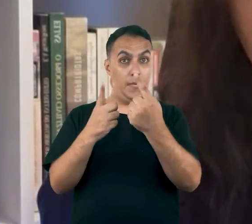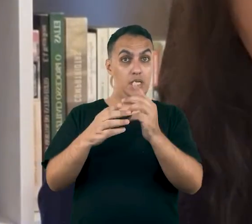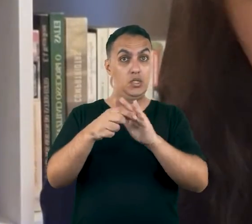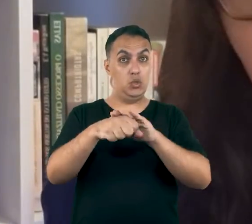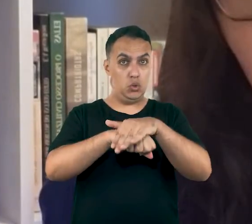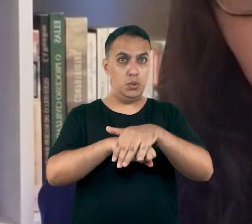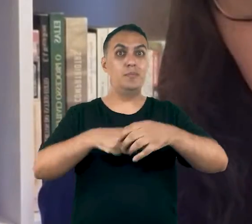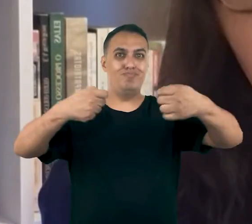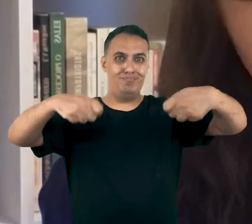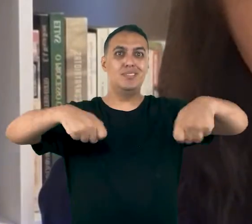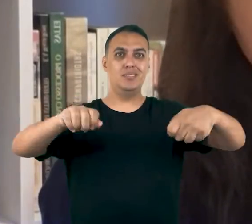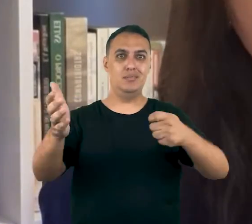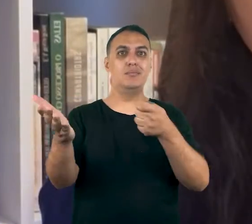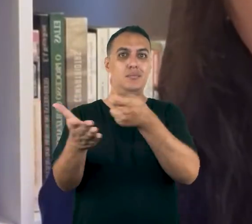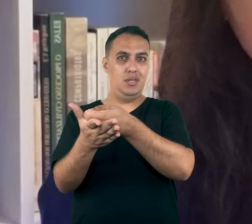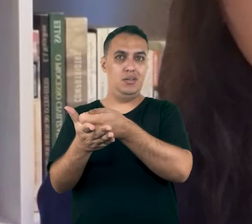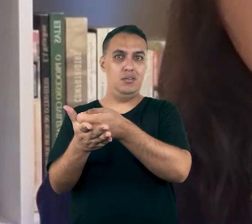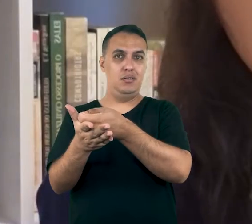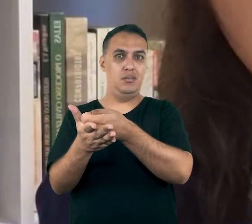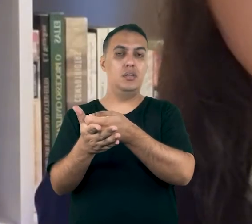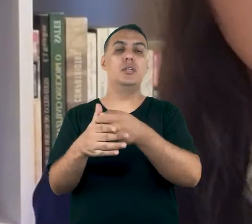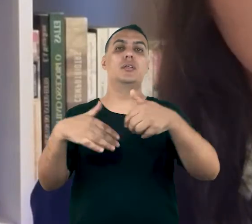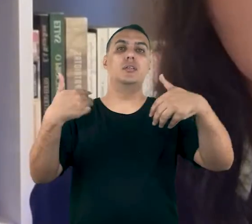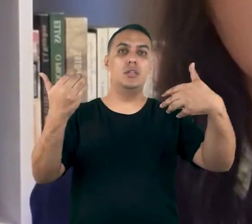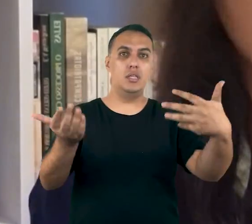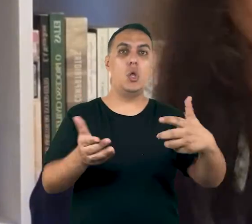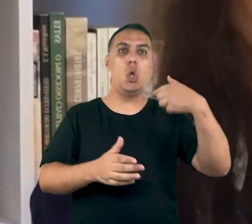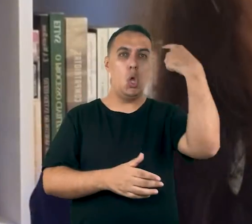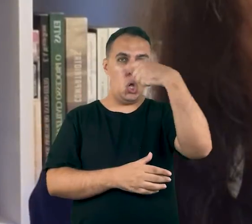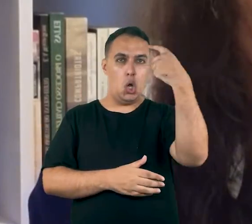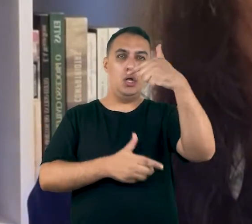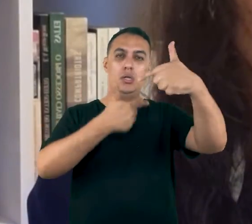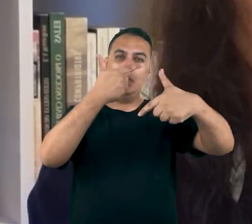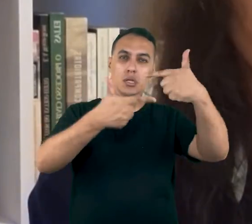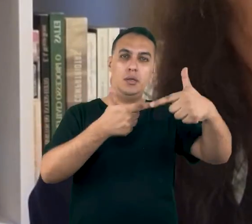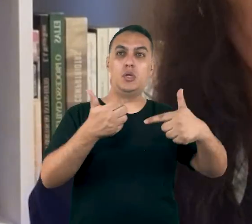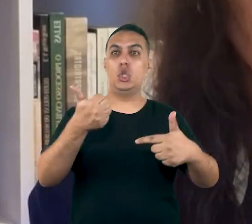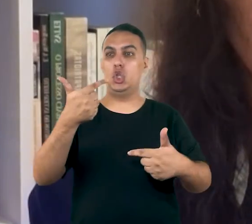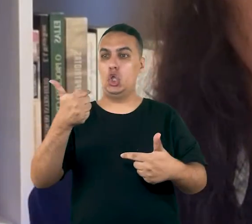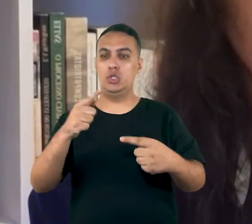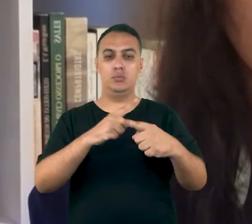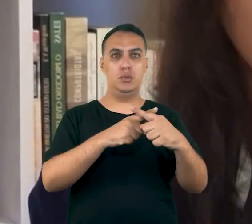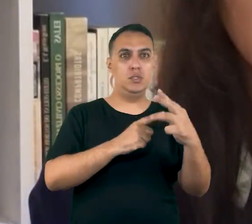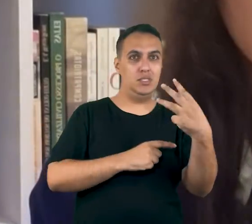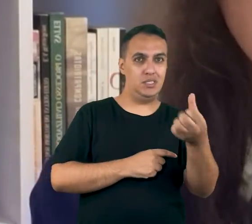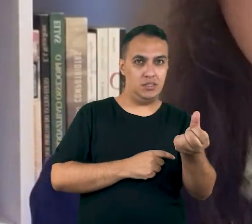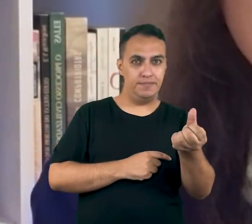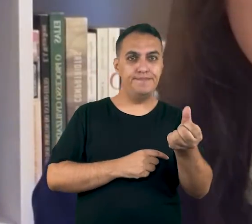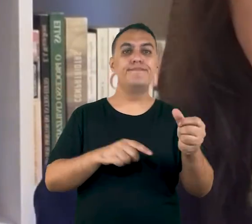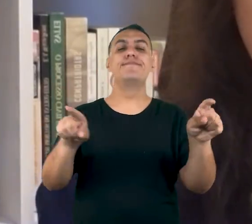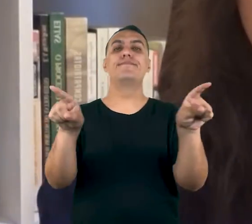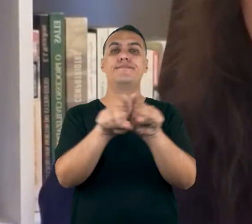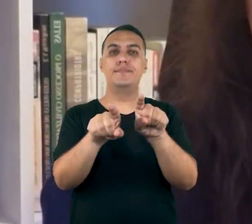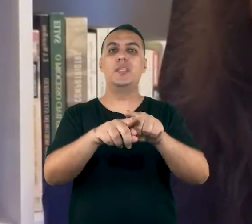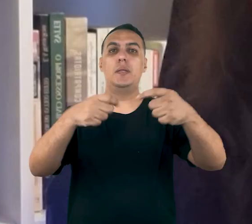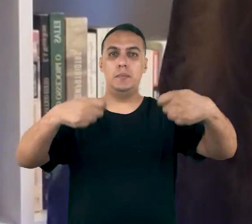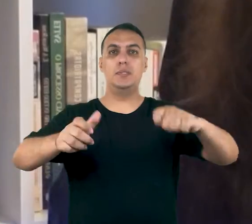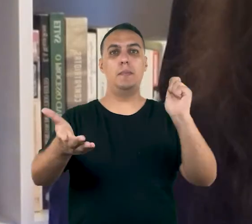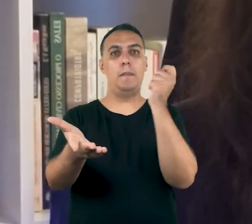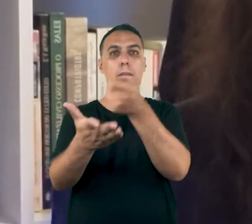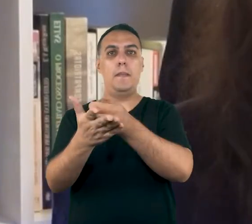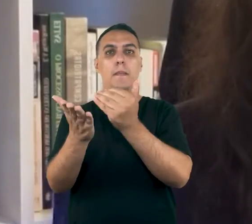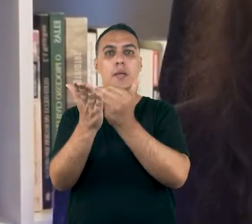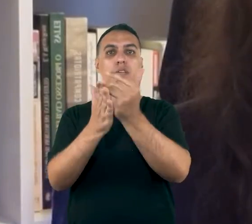noturno ainda é devido. Então, estas horas trabalhadas mesmo na jornada 12 por 36, elas devem ser